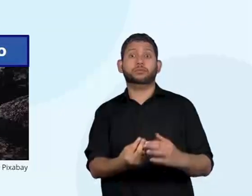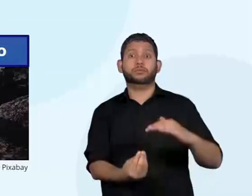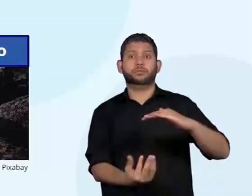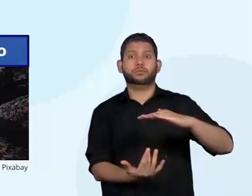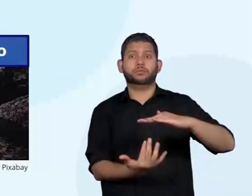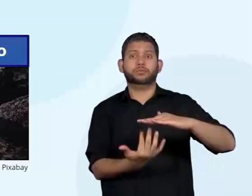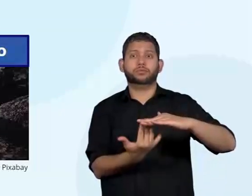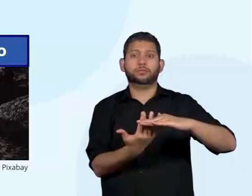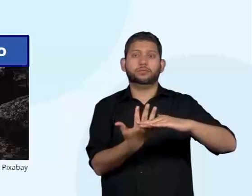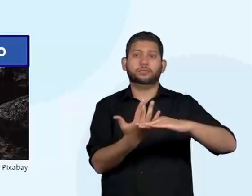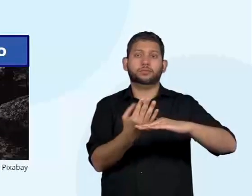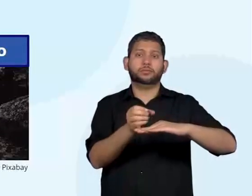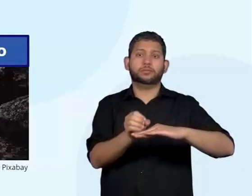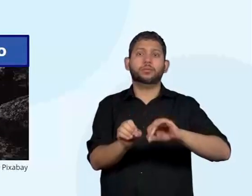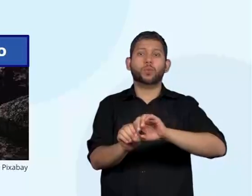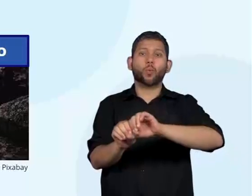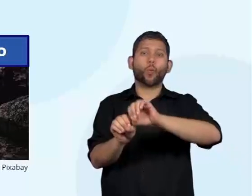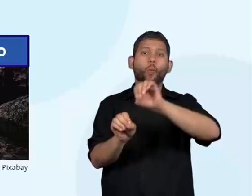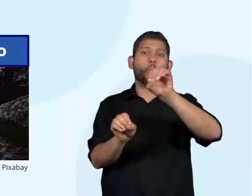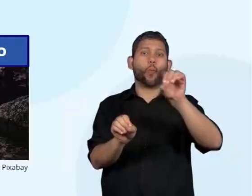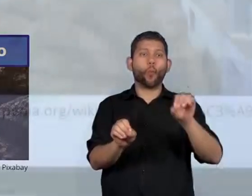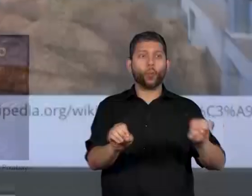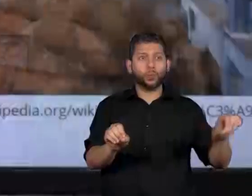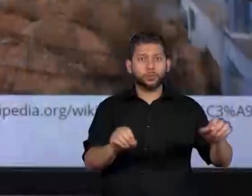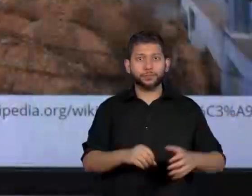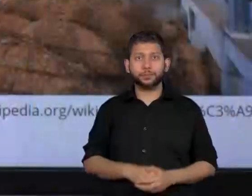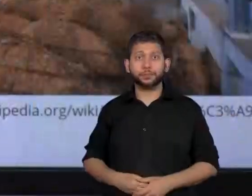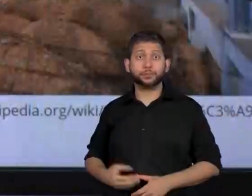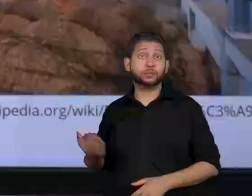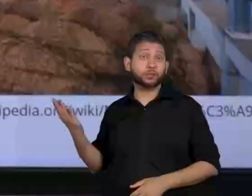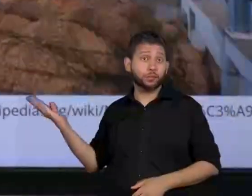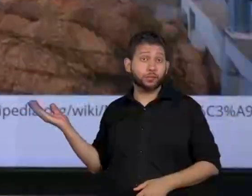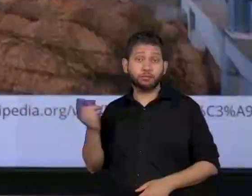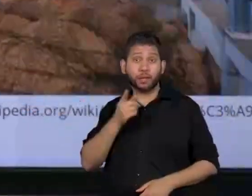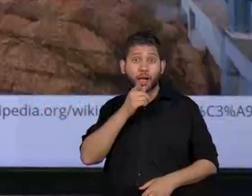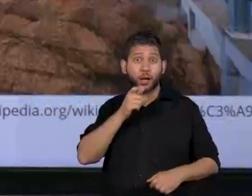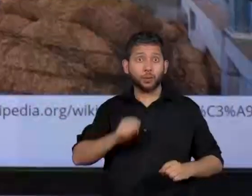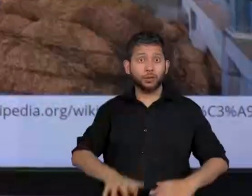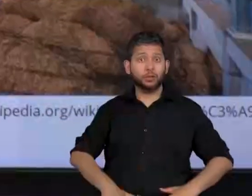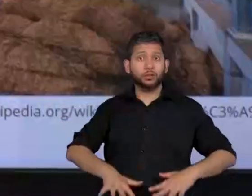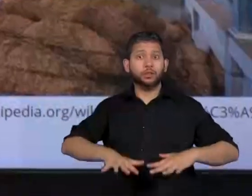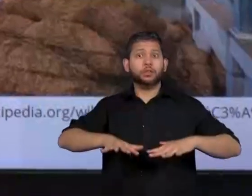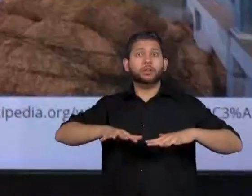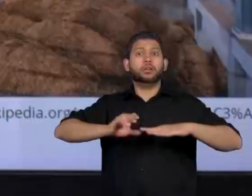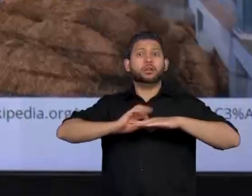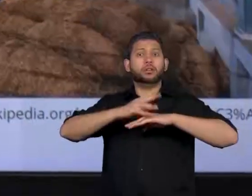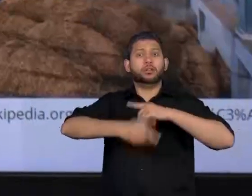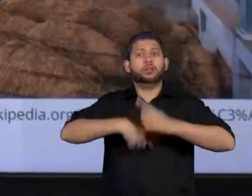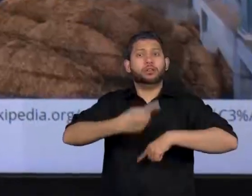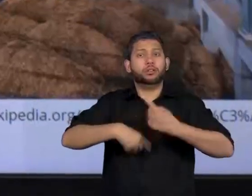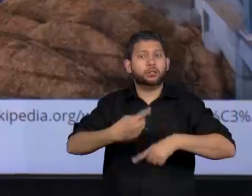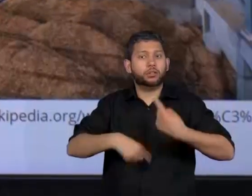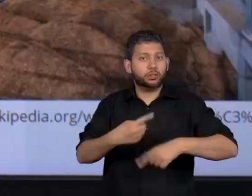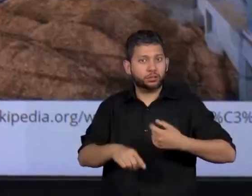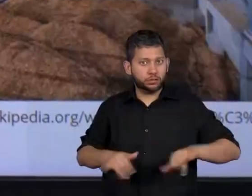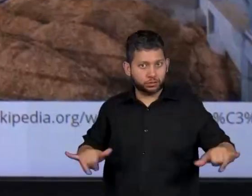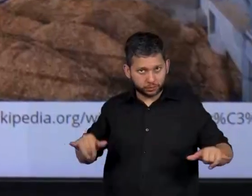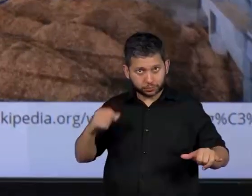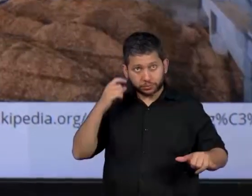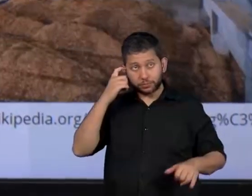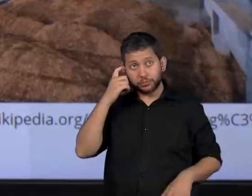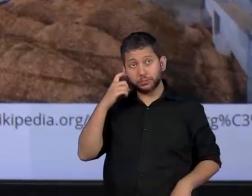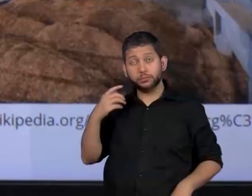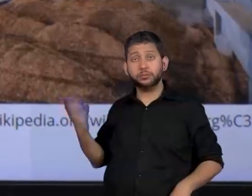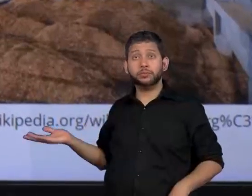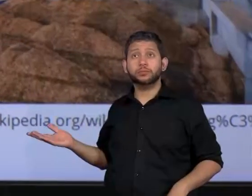Aqui embaixo, nós temos a imagem 5, que a água, aí está ligada aos recursos